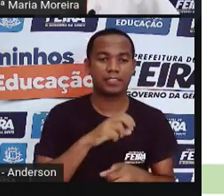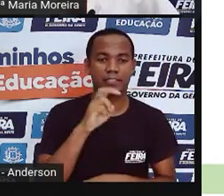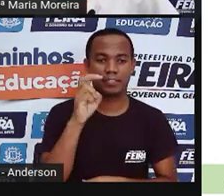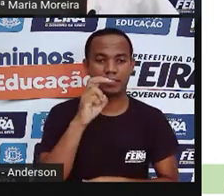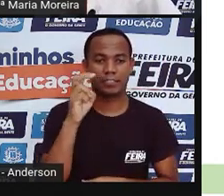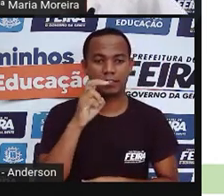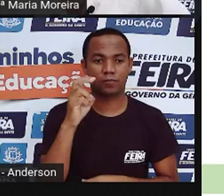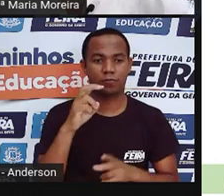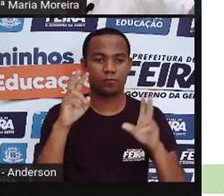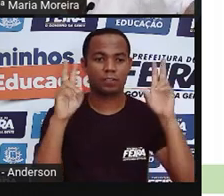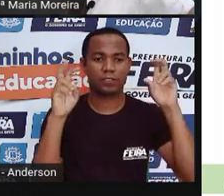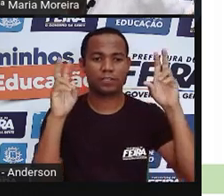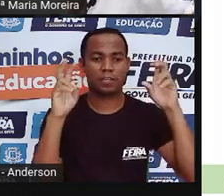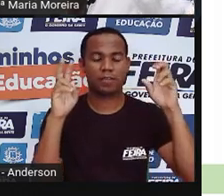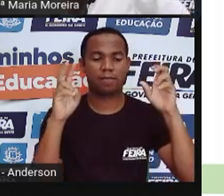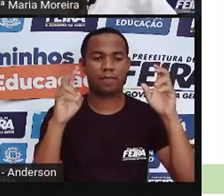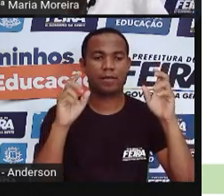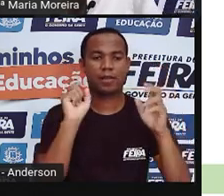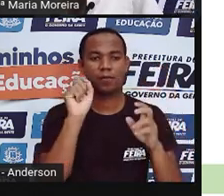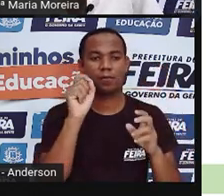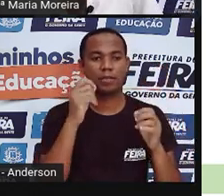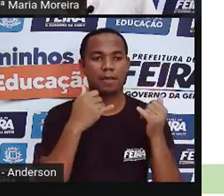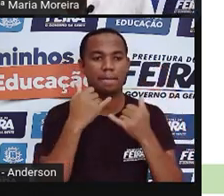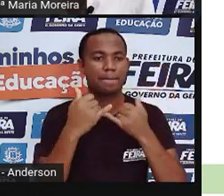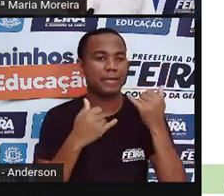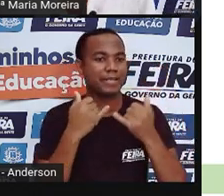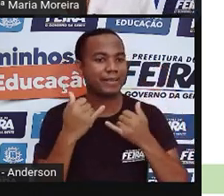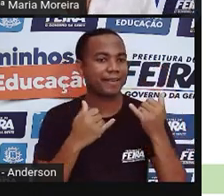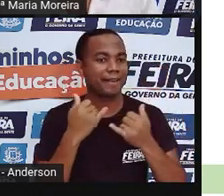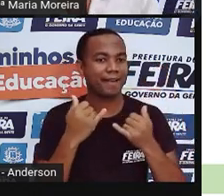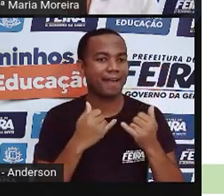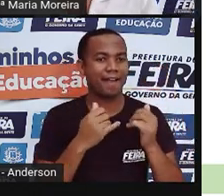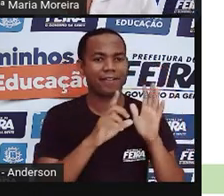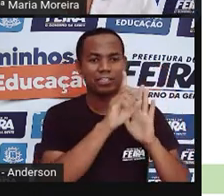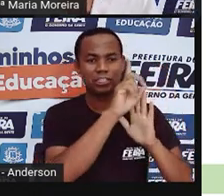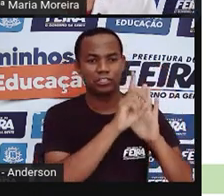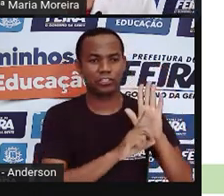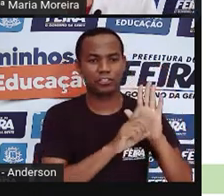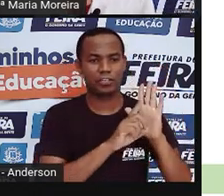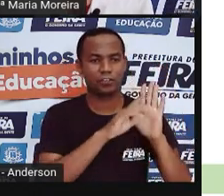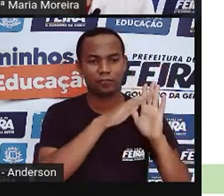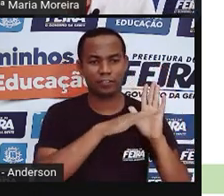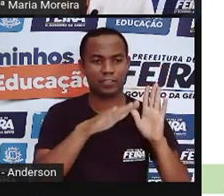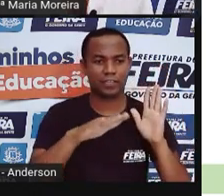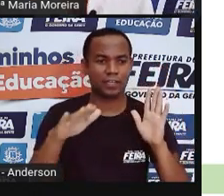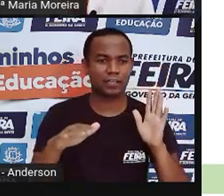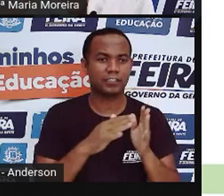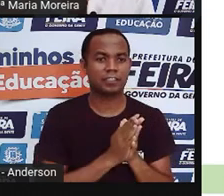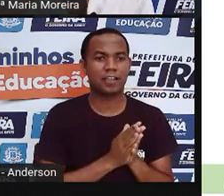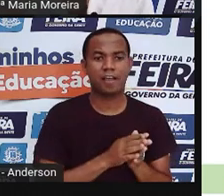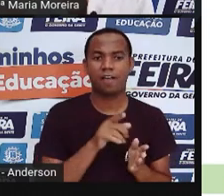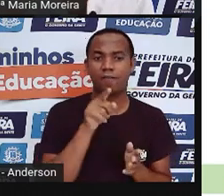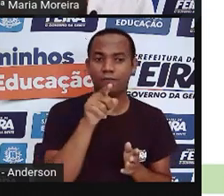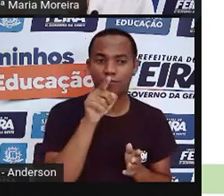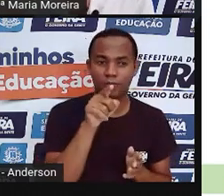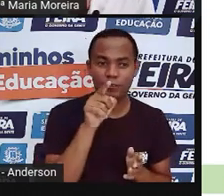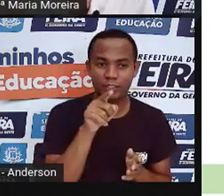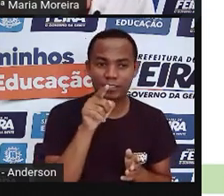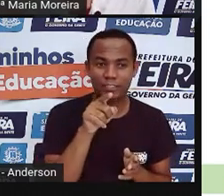tema da semana, o brincar é direito de quem? Direito da criança! É direito de Anderson?